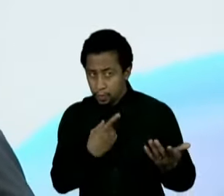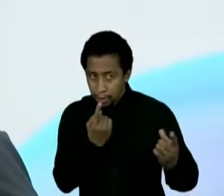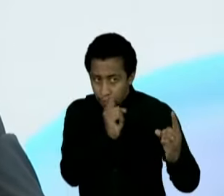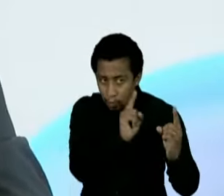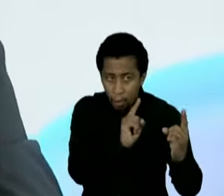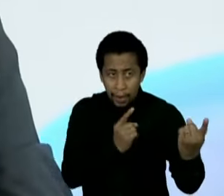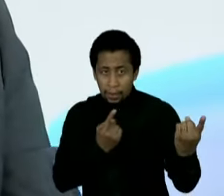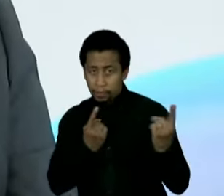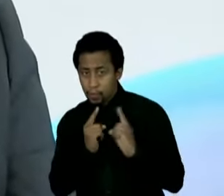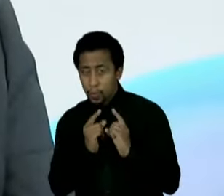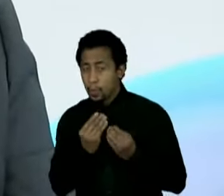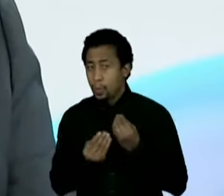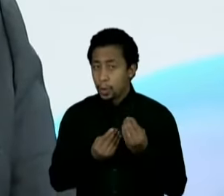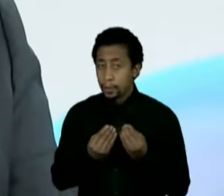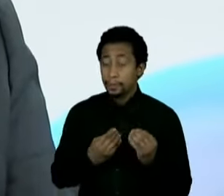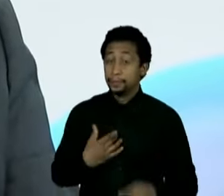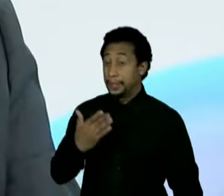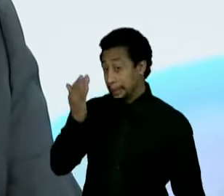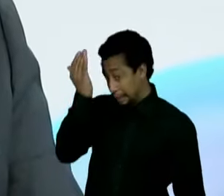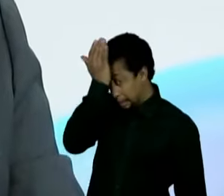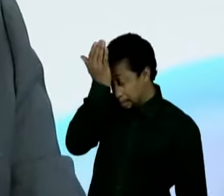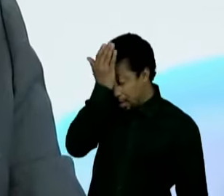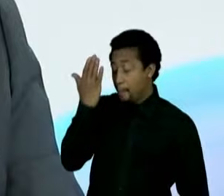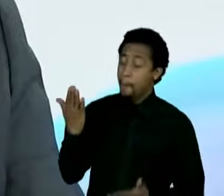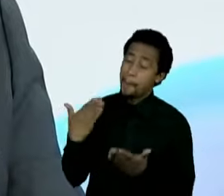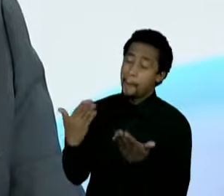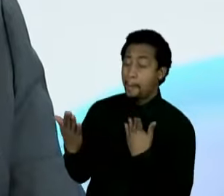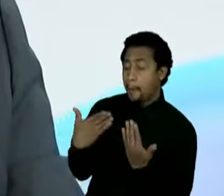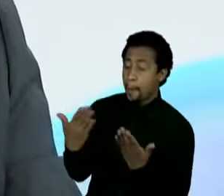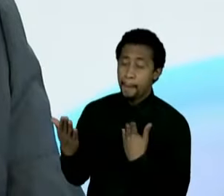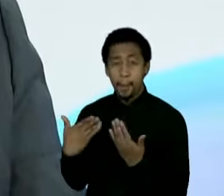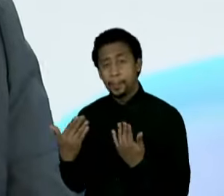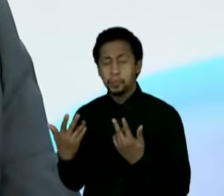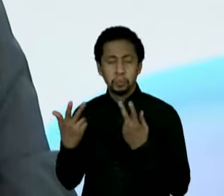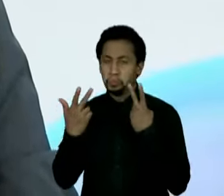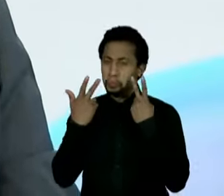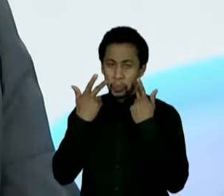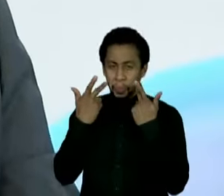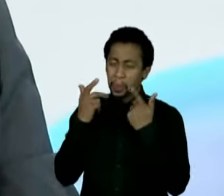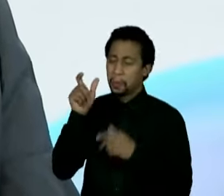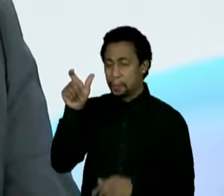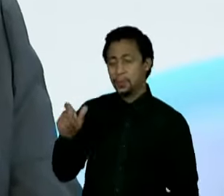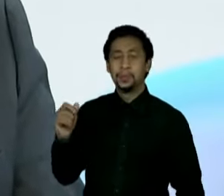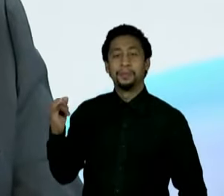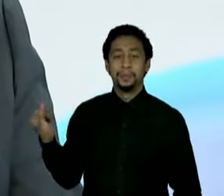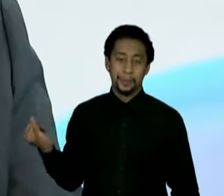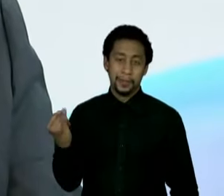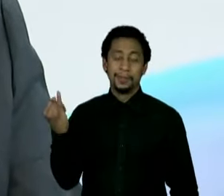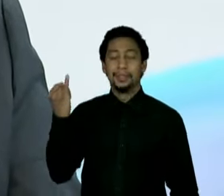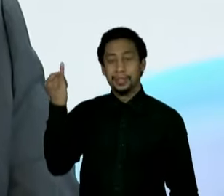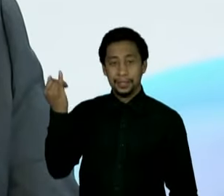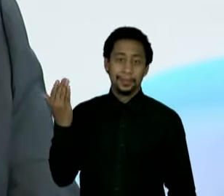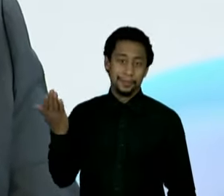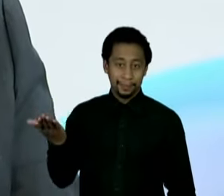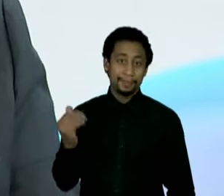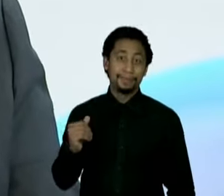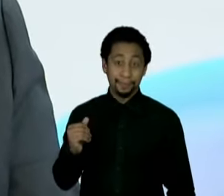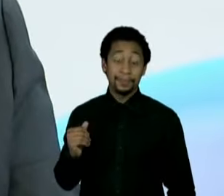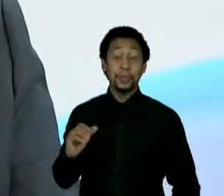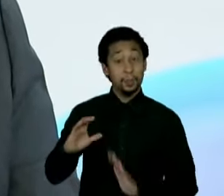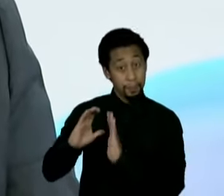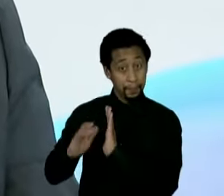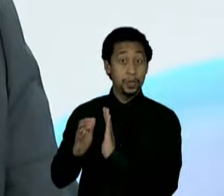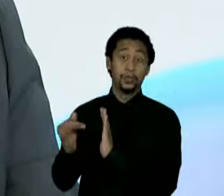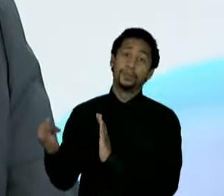Bom, com o Kassab eu tive várias conversas e continuo tendo. É uma pessoa muito importante, comanda um partido bem